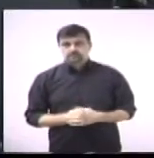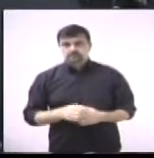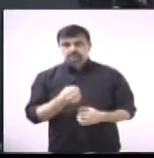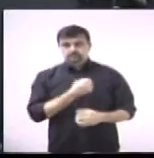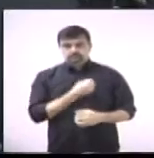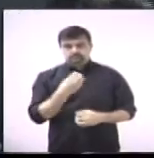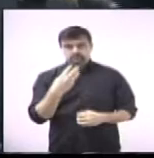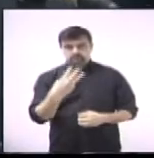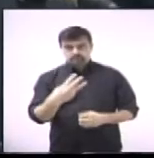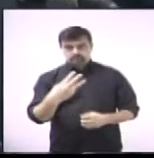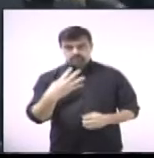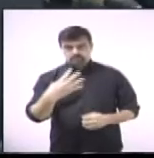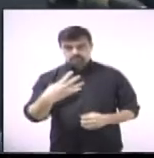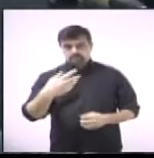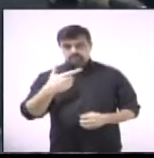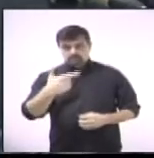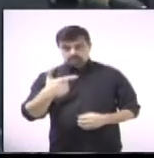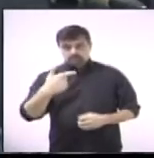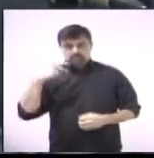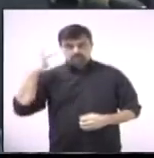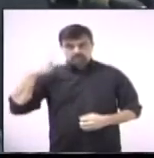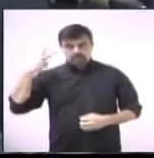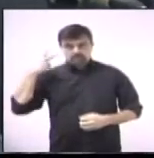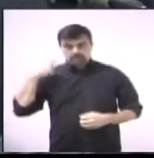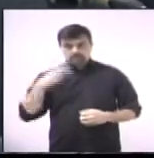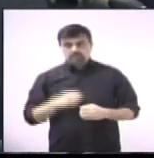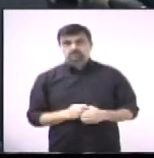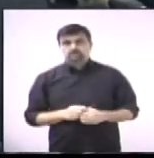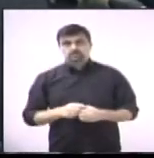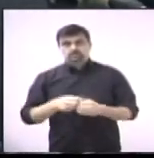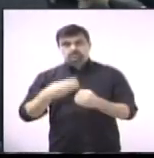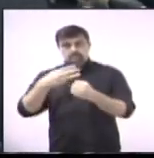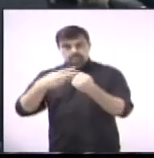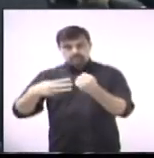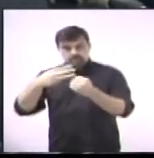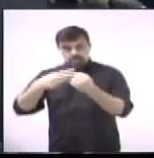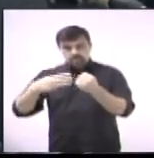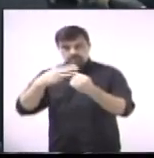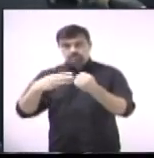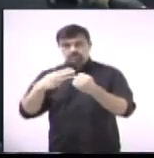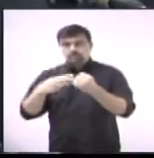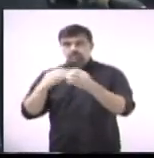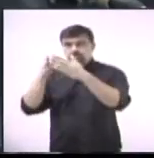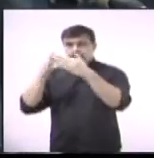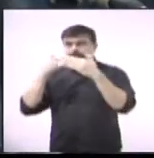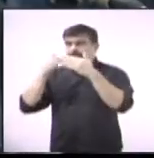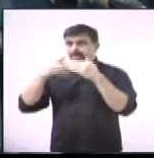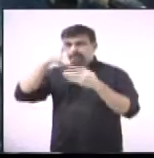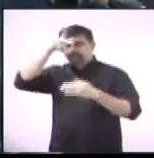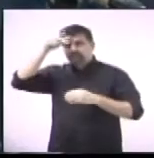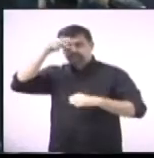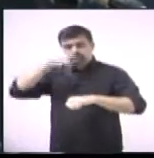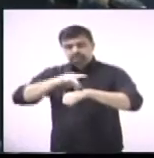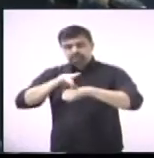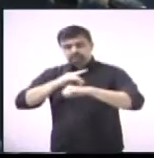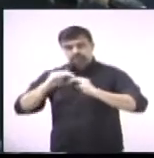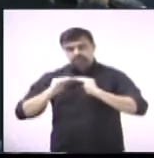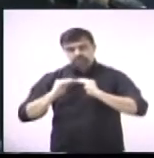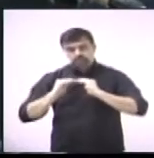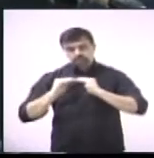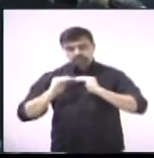342 do vereador Marquinhos da Bola sugere ao executivo recapiamento asfáltico